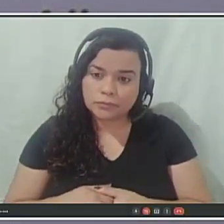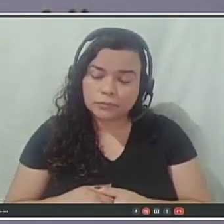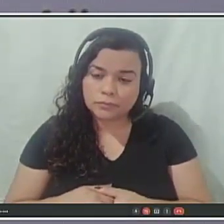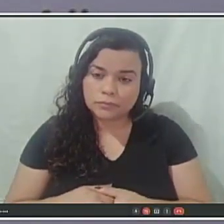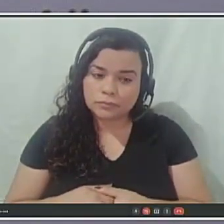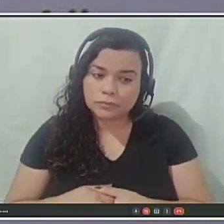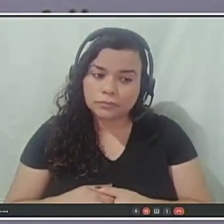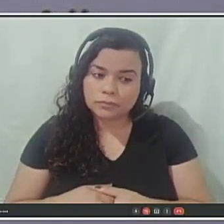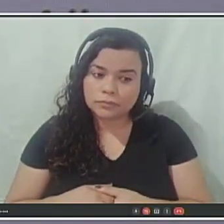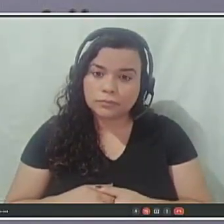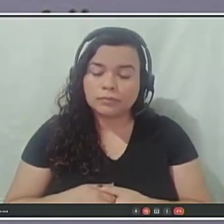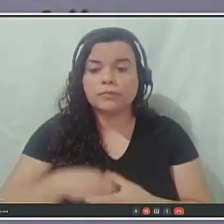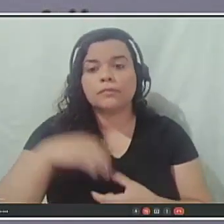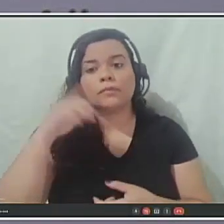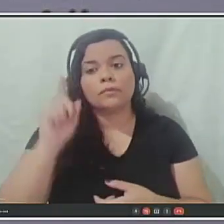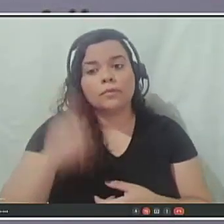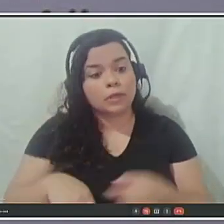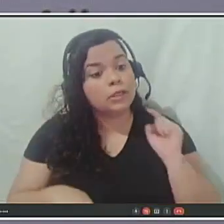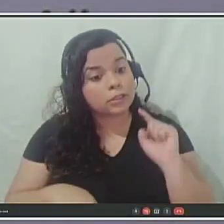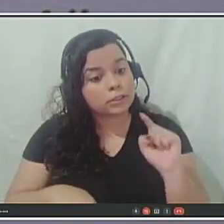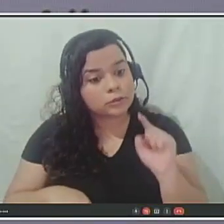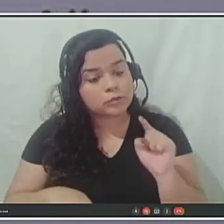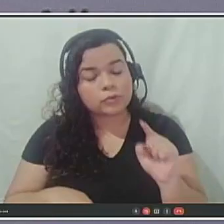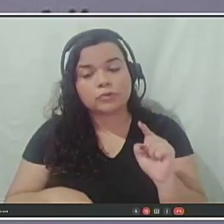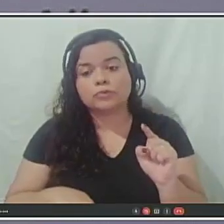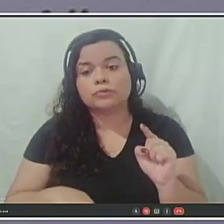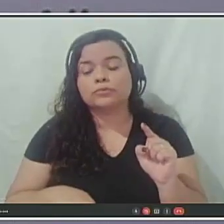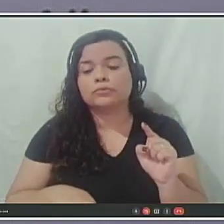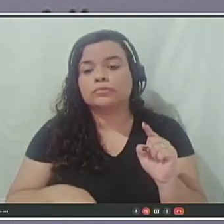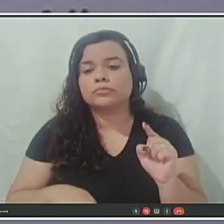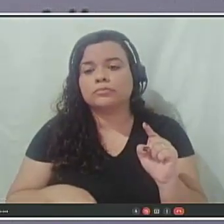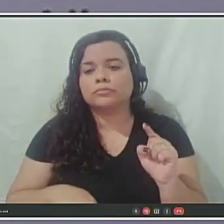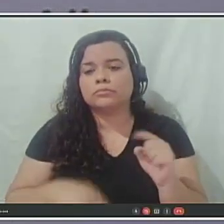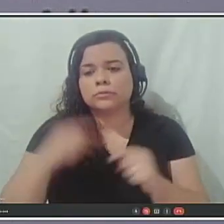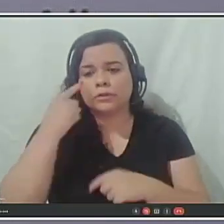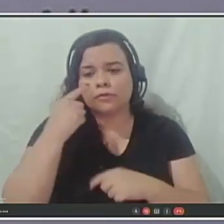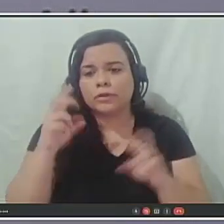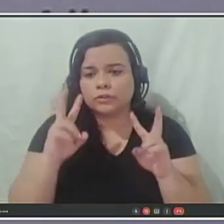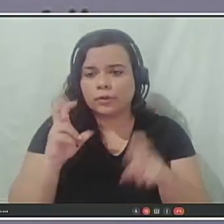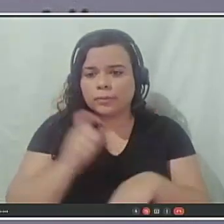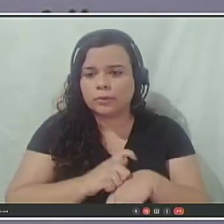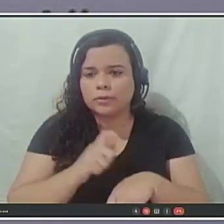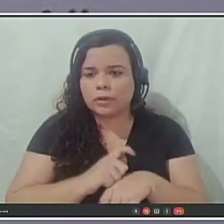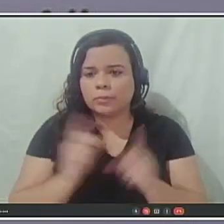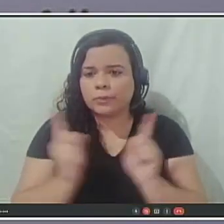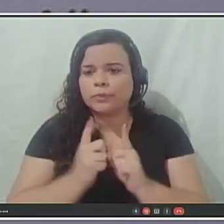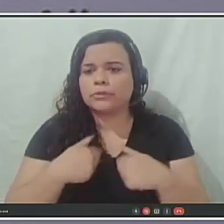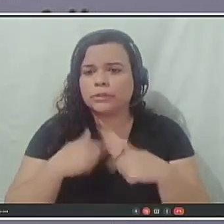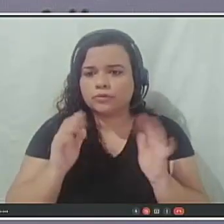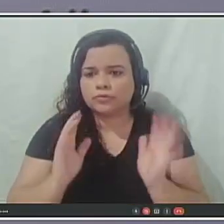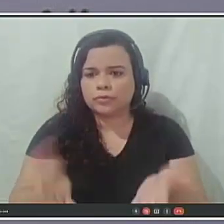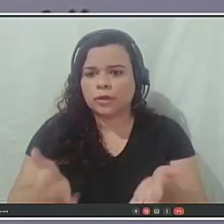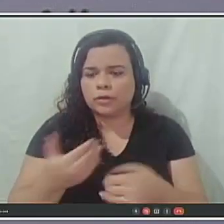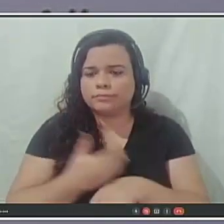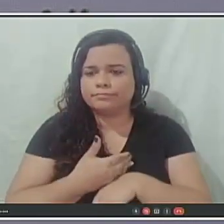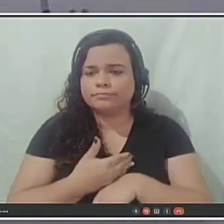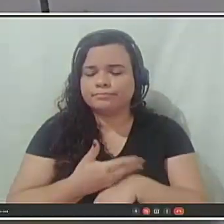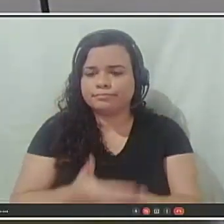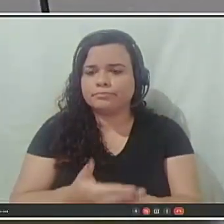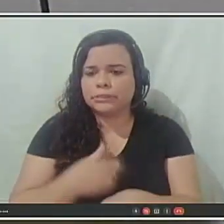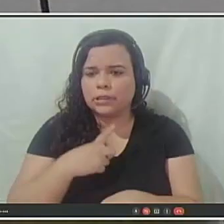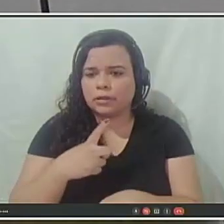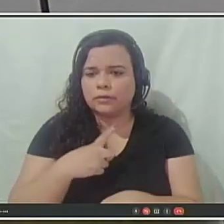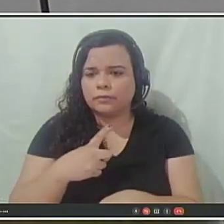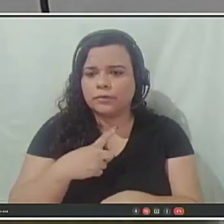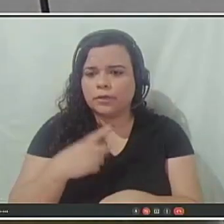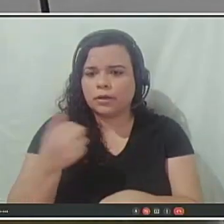Seria isso, seriam essas as considerações, o tempo é curto, eu já passei 14 minutos do meu tempo, e eu deixo